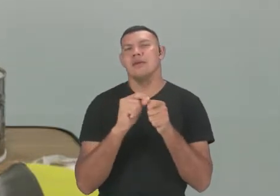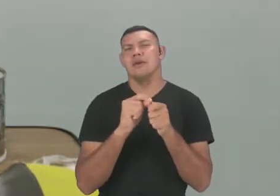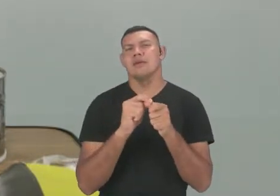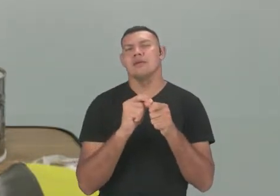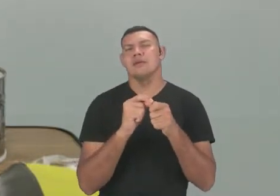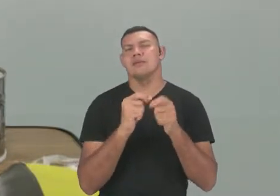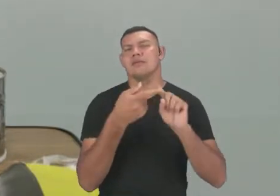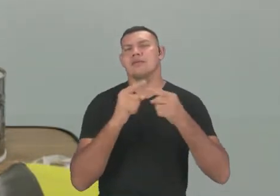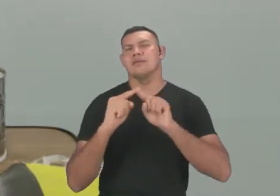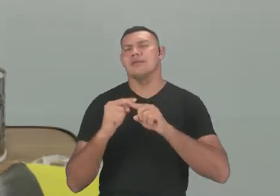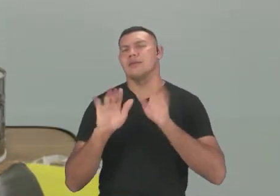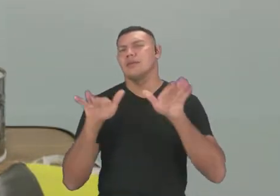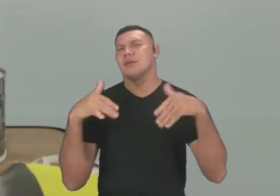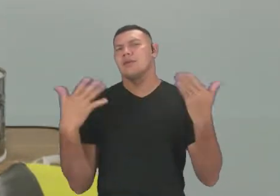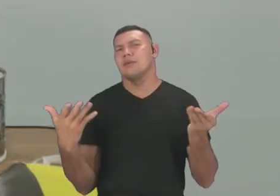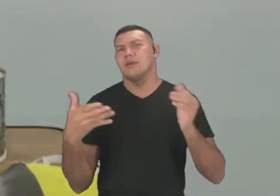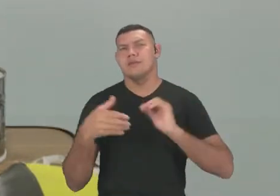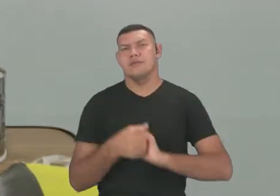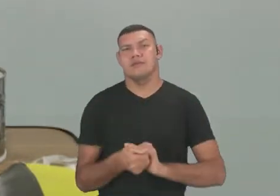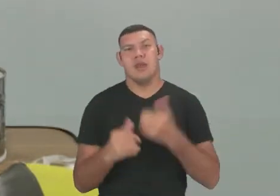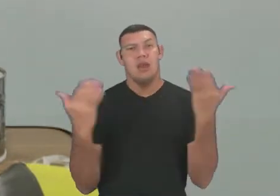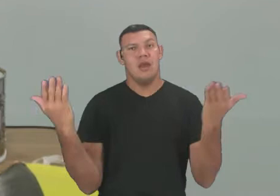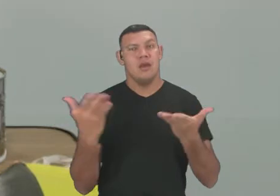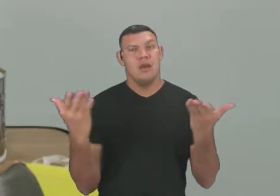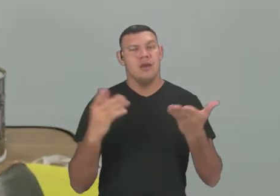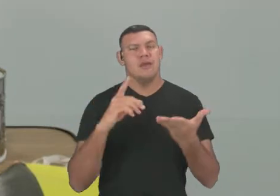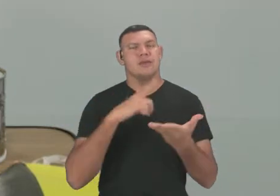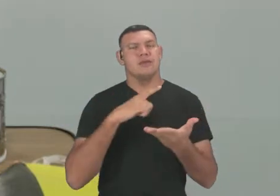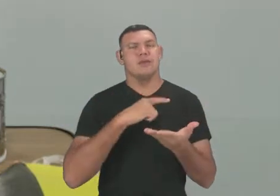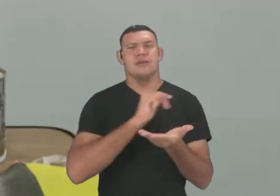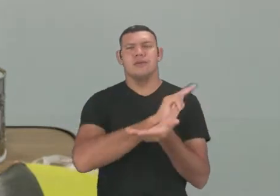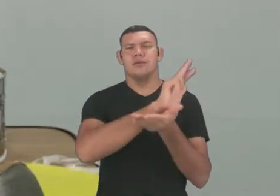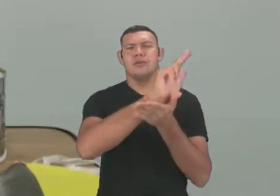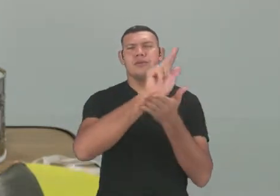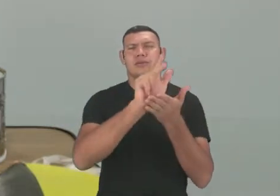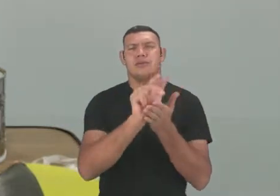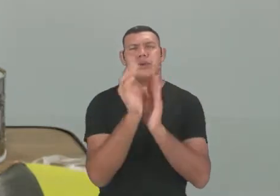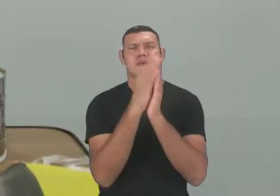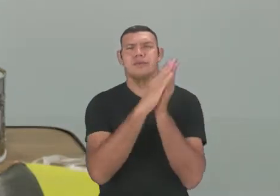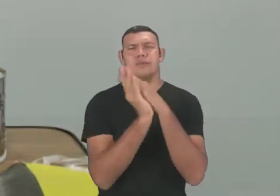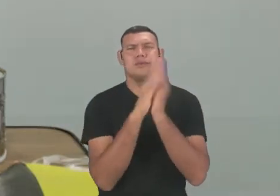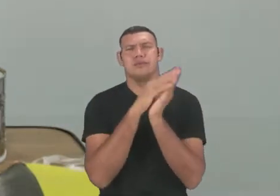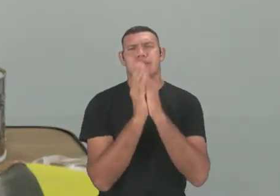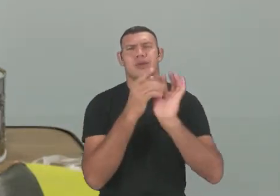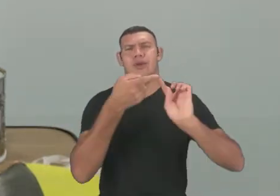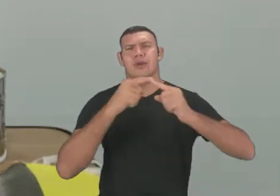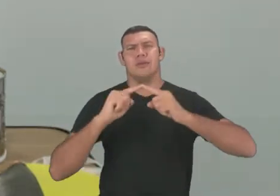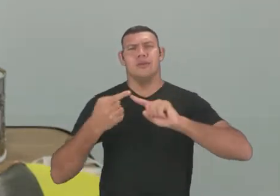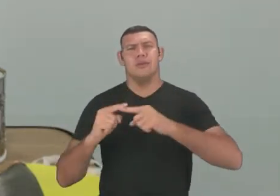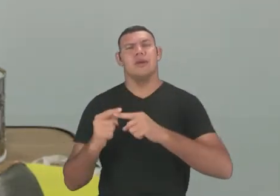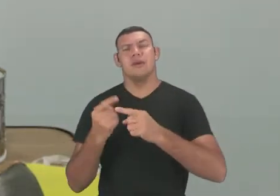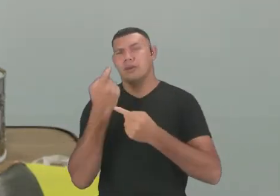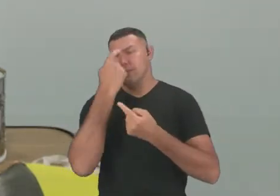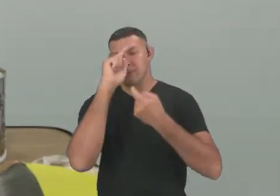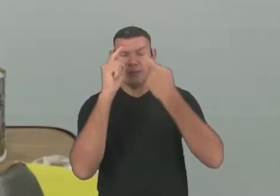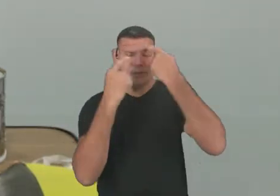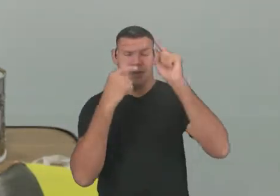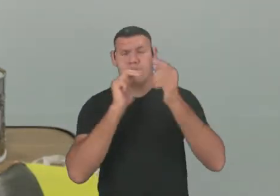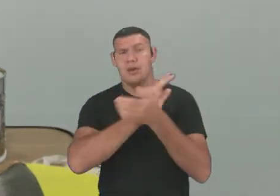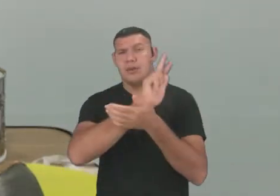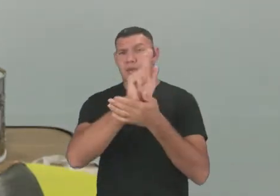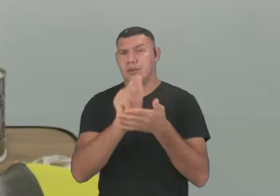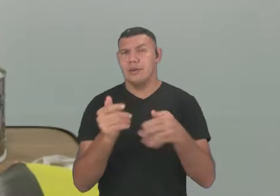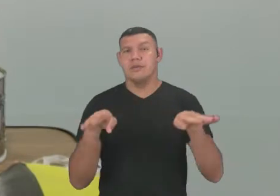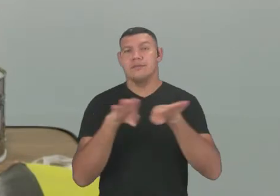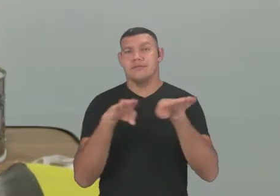materiais? Hoje nós sabemos que existem diversos tipos de brinquedos, diversos materiais para produzí-los. Porém,